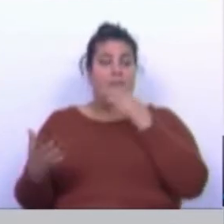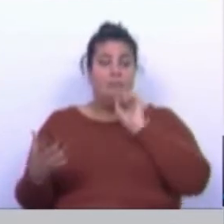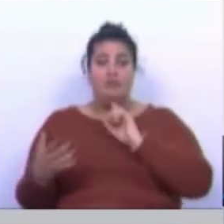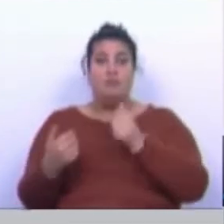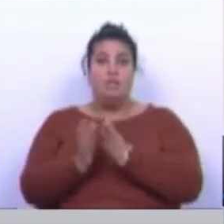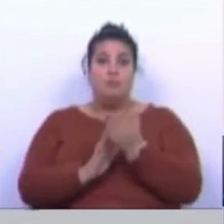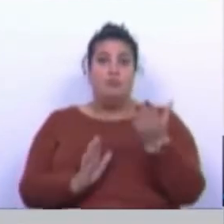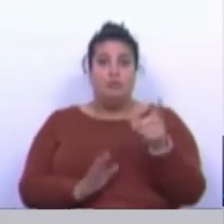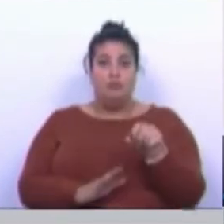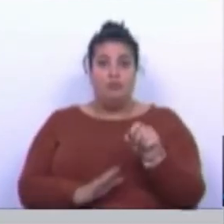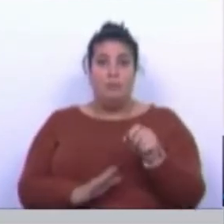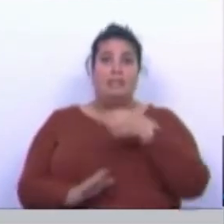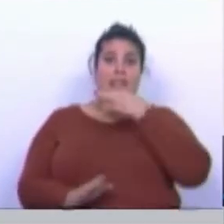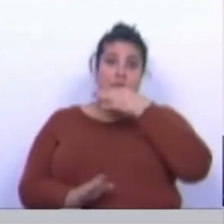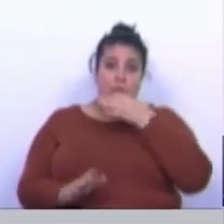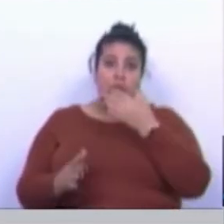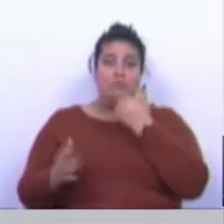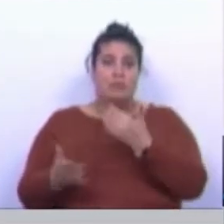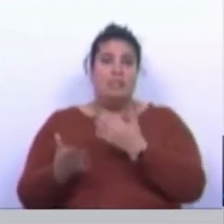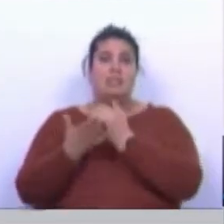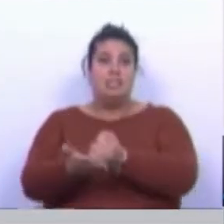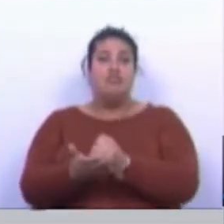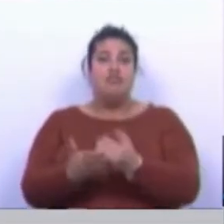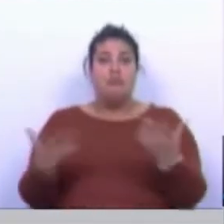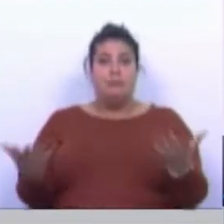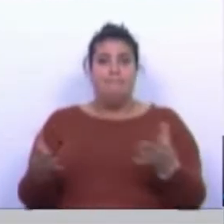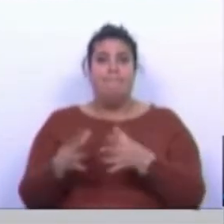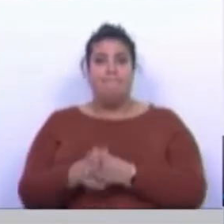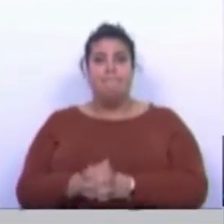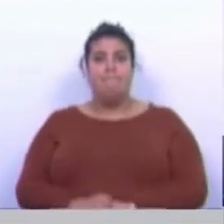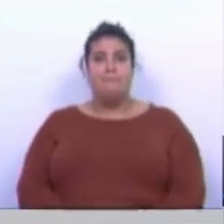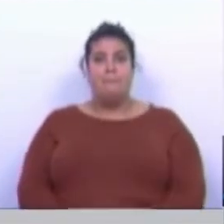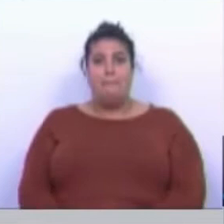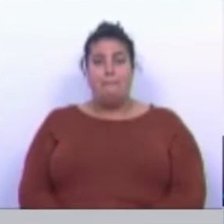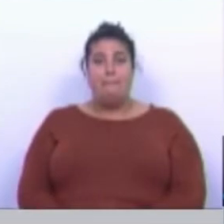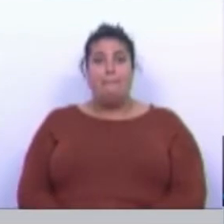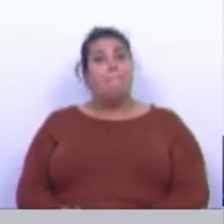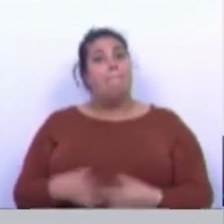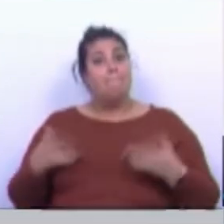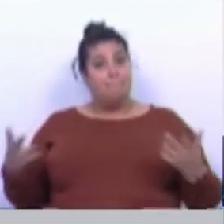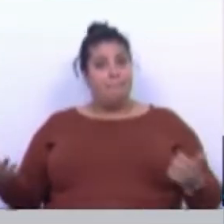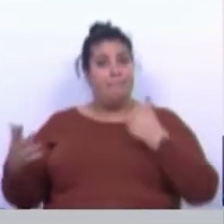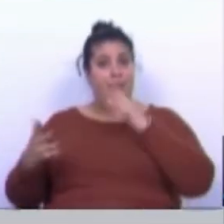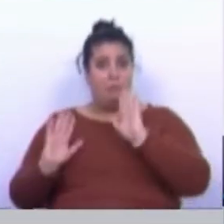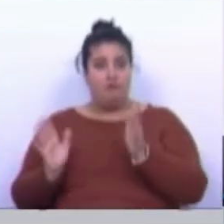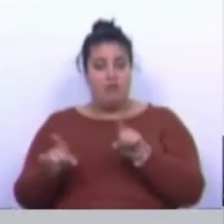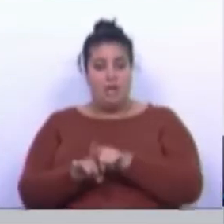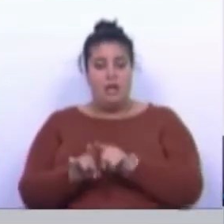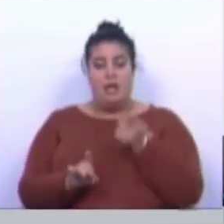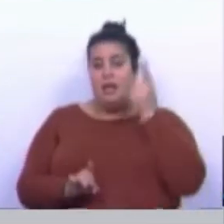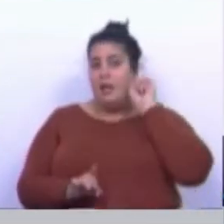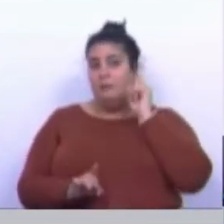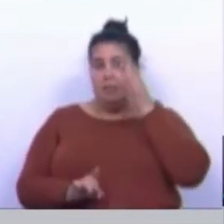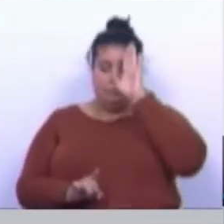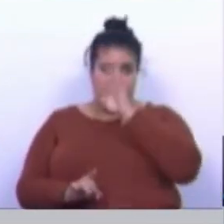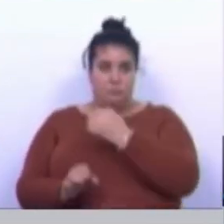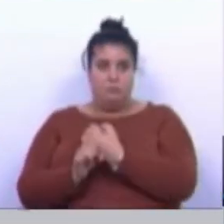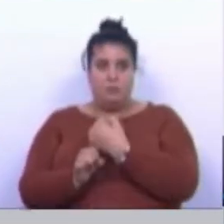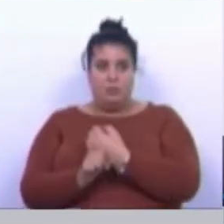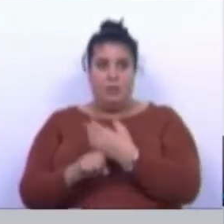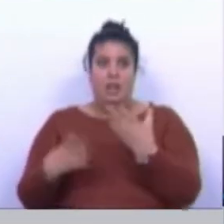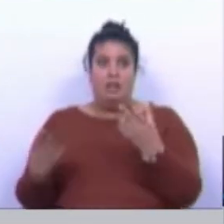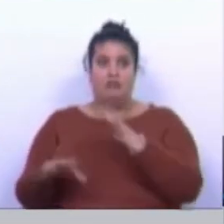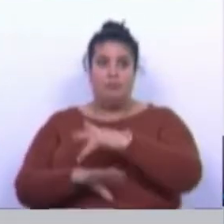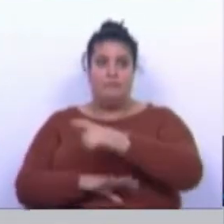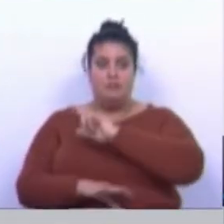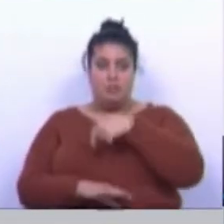e por todos os relatos e pedidos de ajuda que nos têm chegado. Bom, como já foi dito, é preciso reconhecer o trabalho extraordinário dos nossos